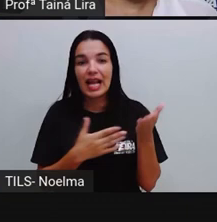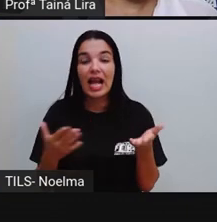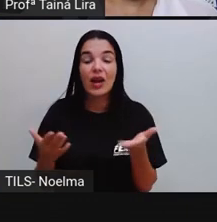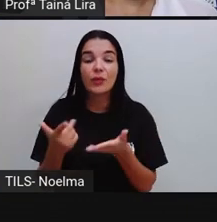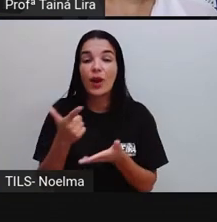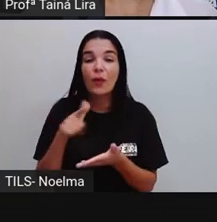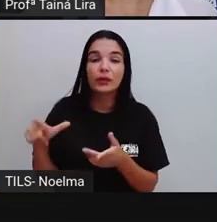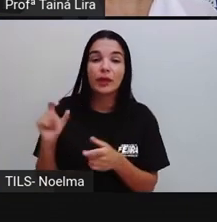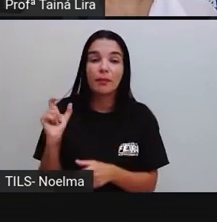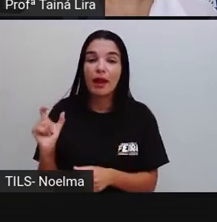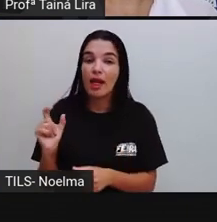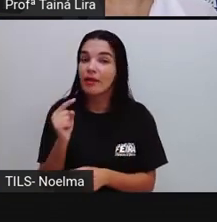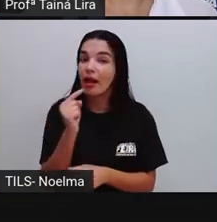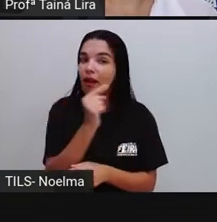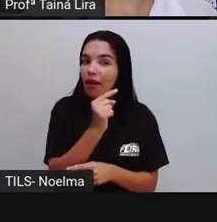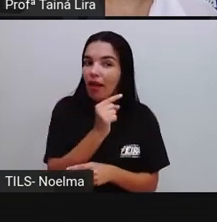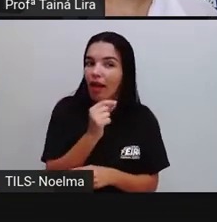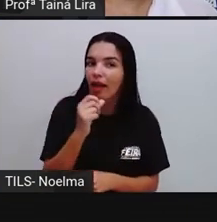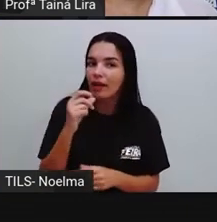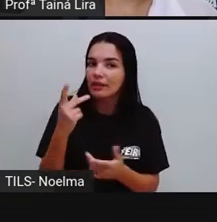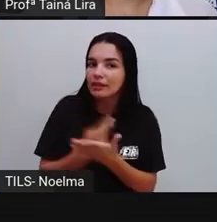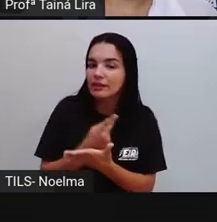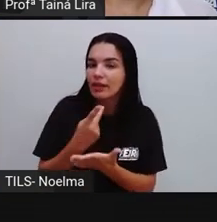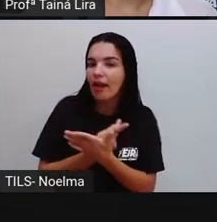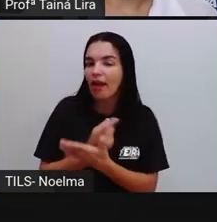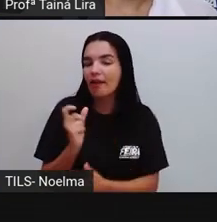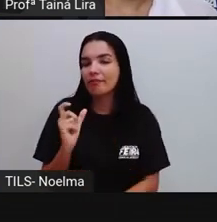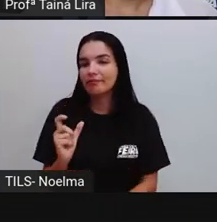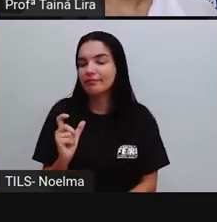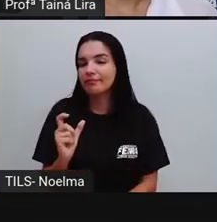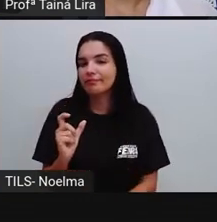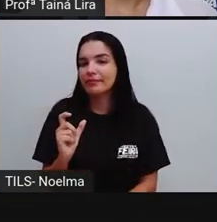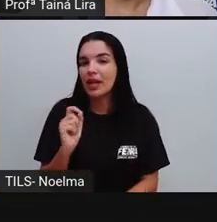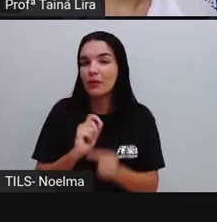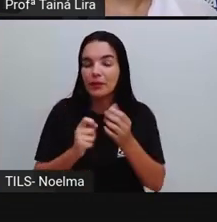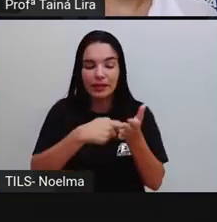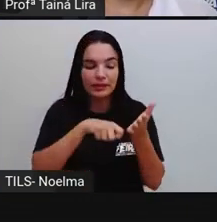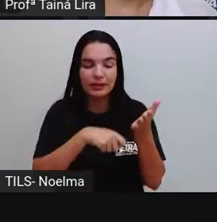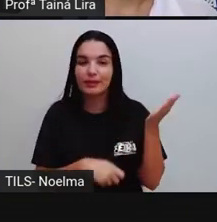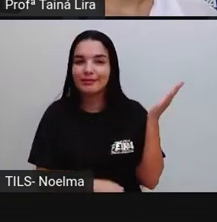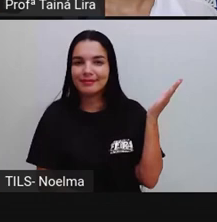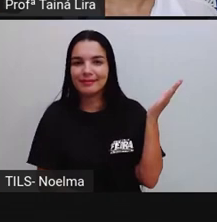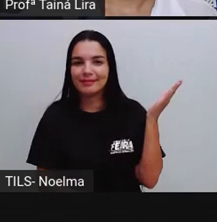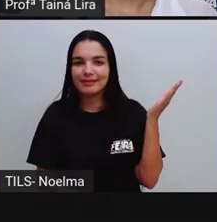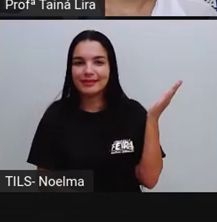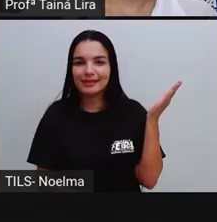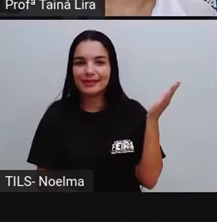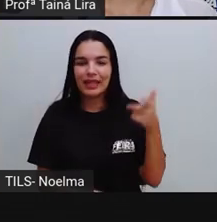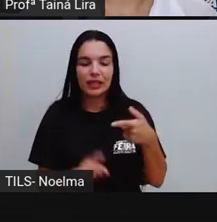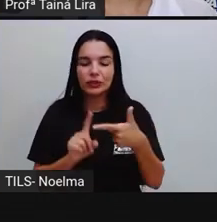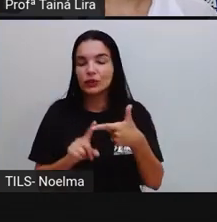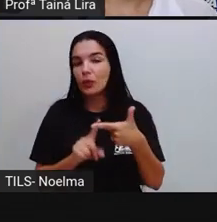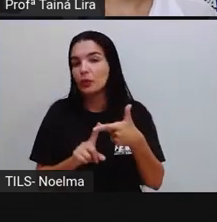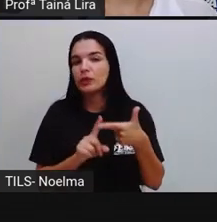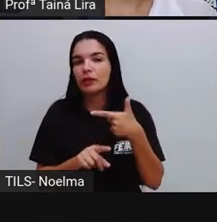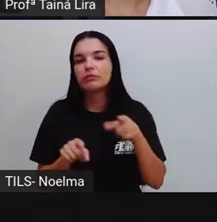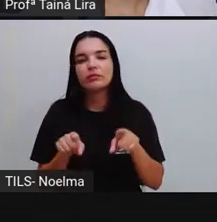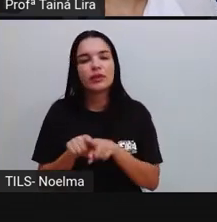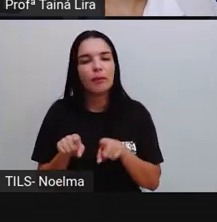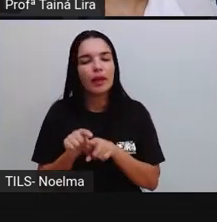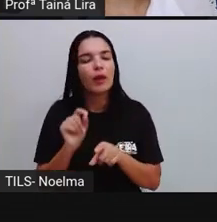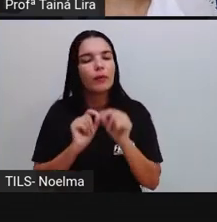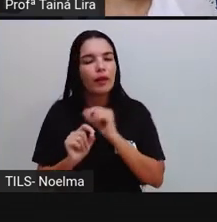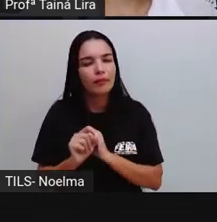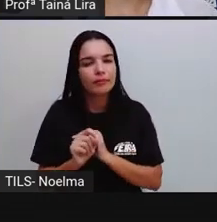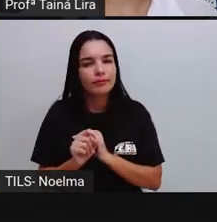Outra palavrinha, Aqui lá, Tava escrita errado, Ó, Mexeu, Mexeu, Também, Uma palavra que é